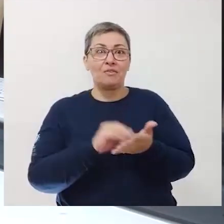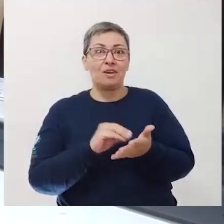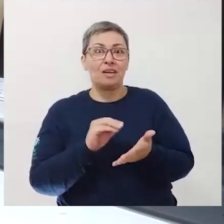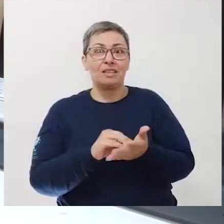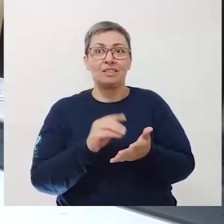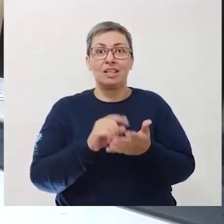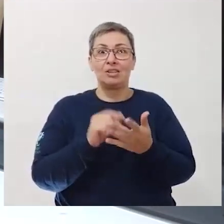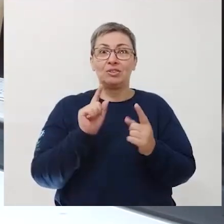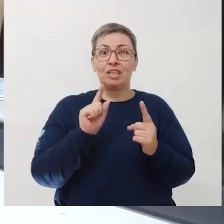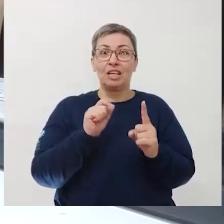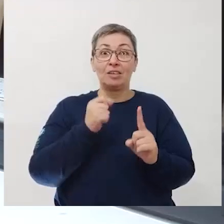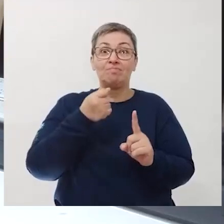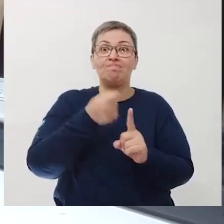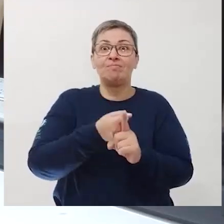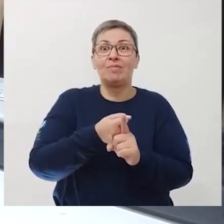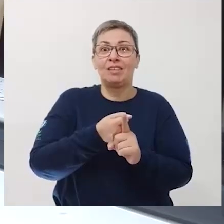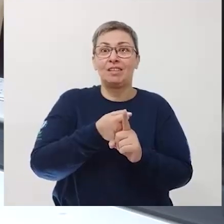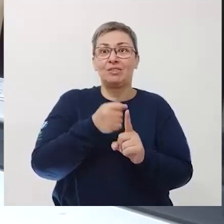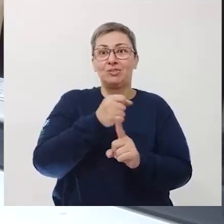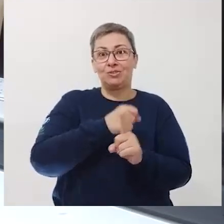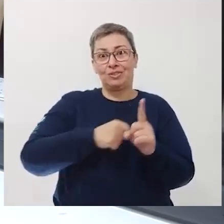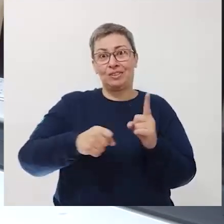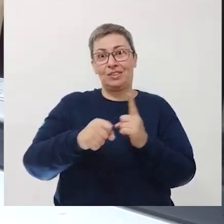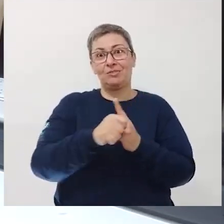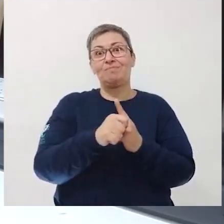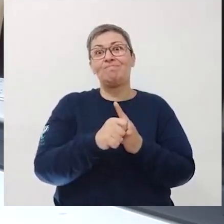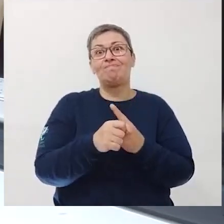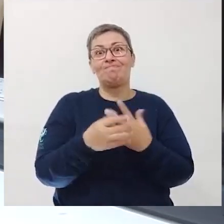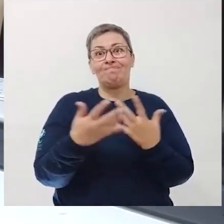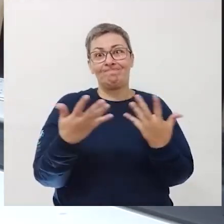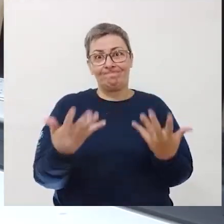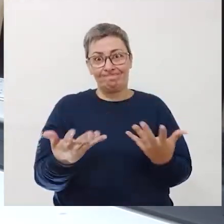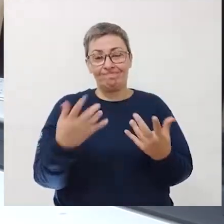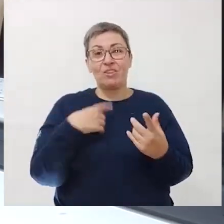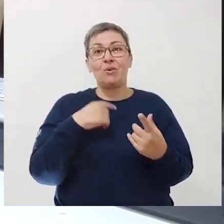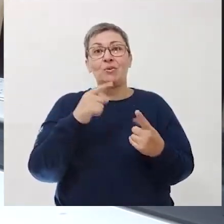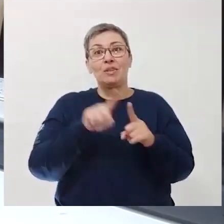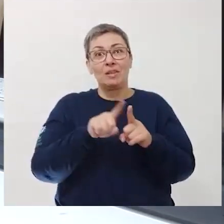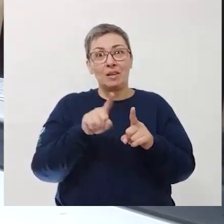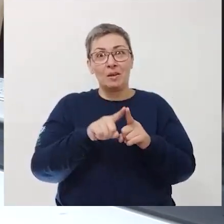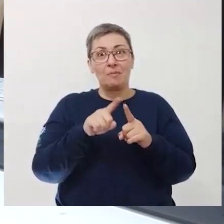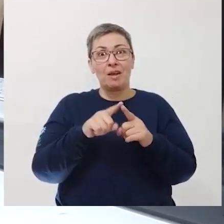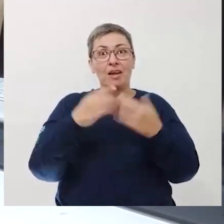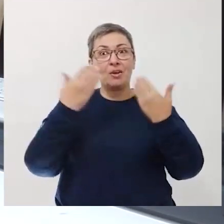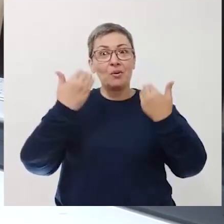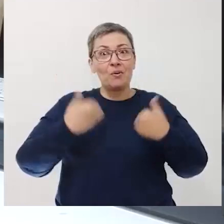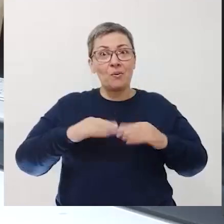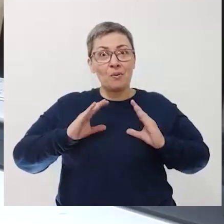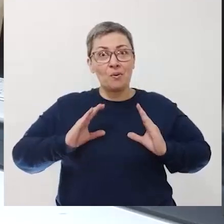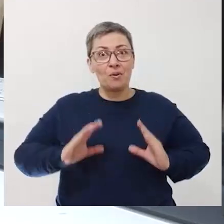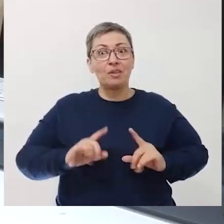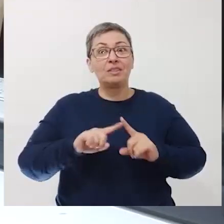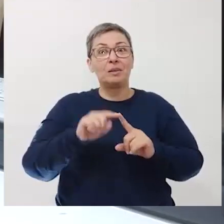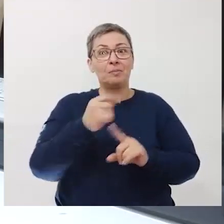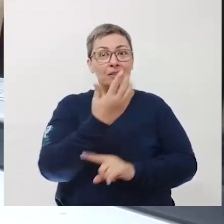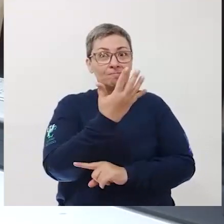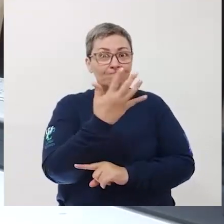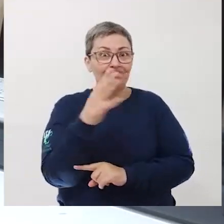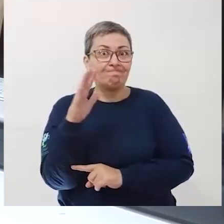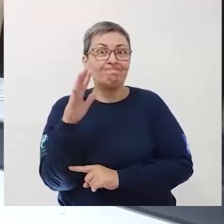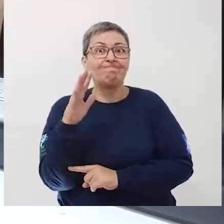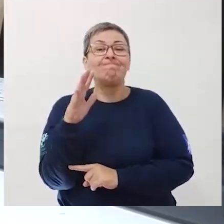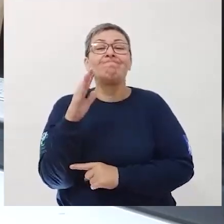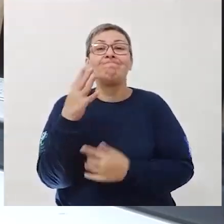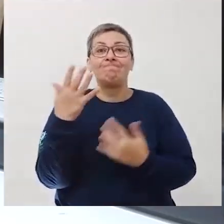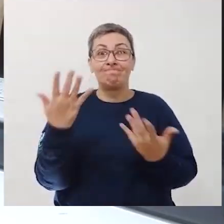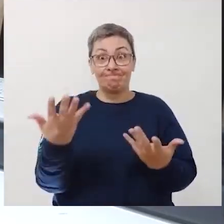em conta as implicações sociais, as implicações morais e até as ambientais.